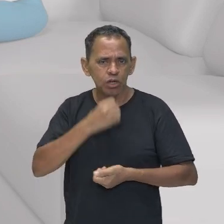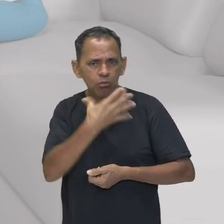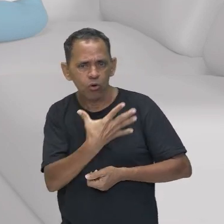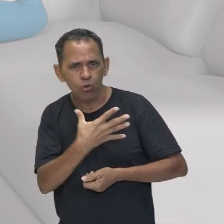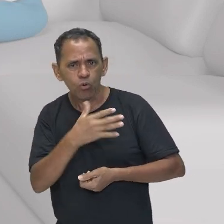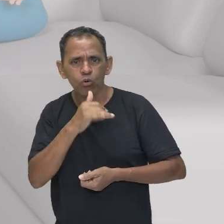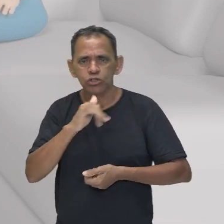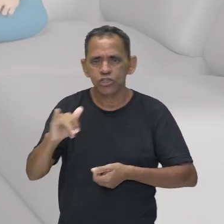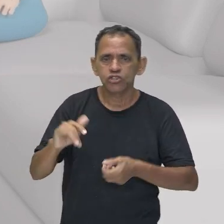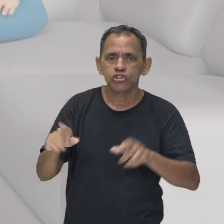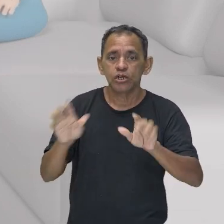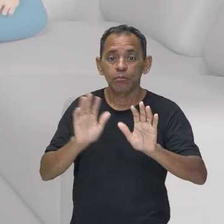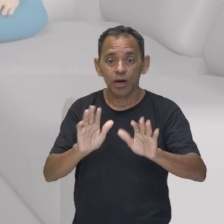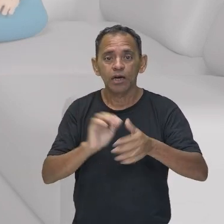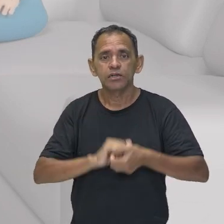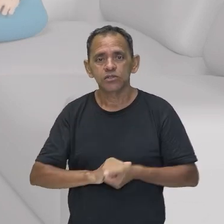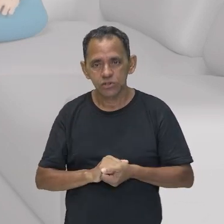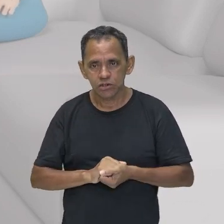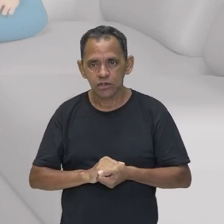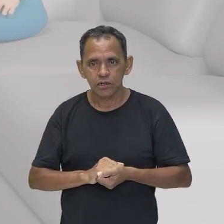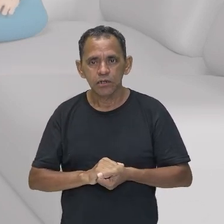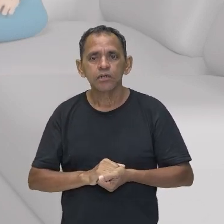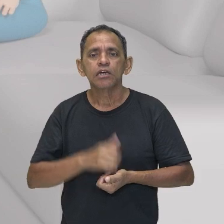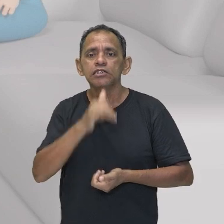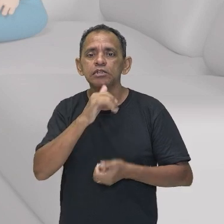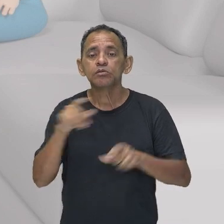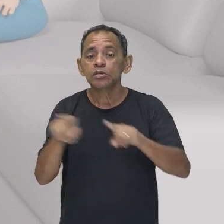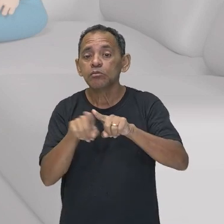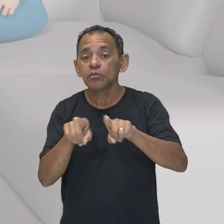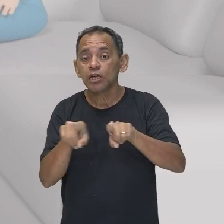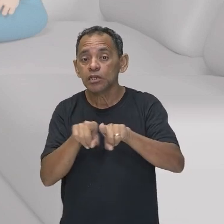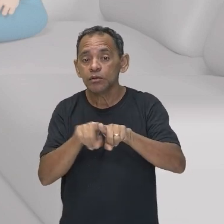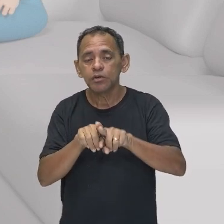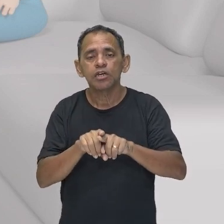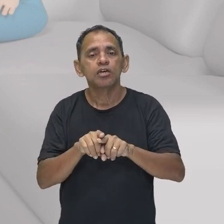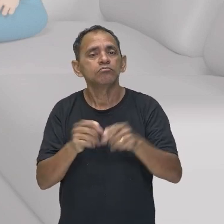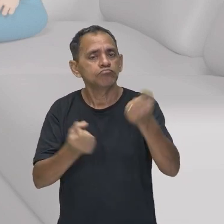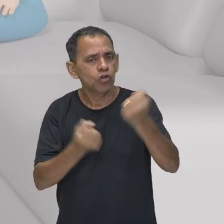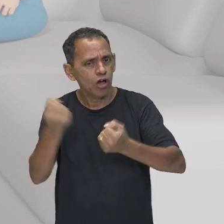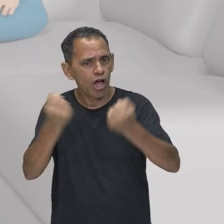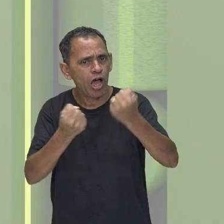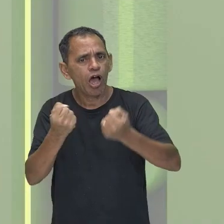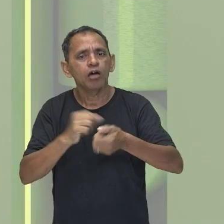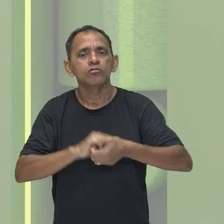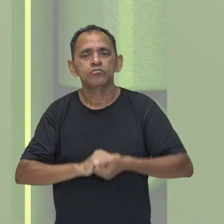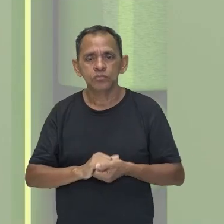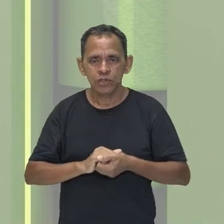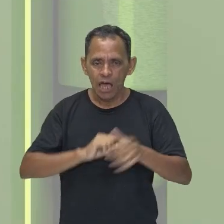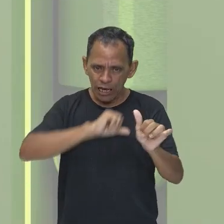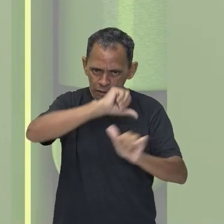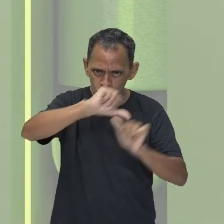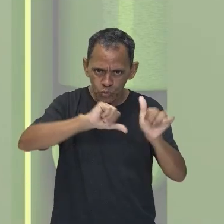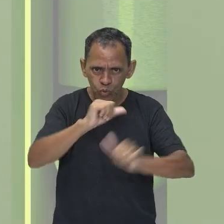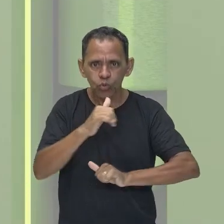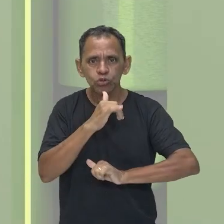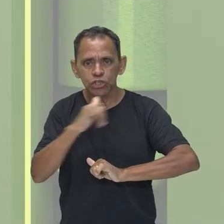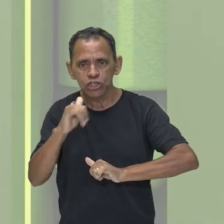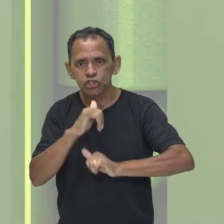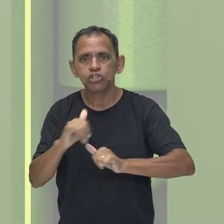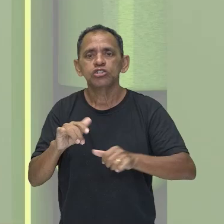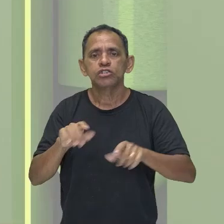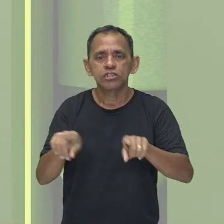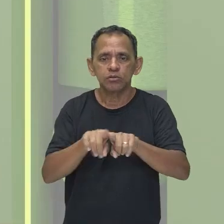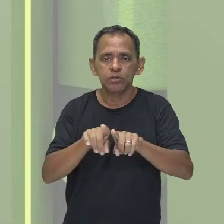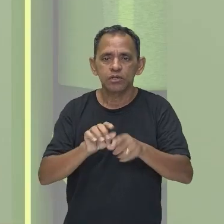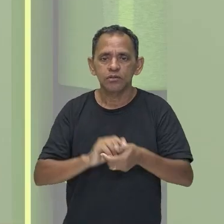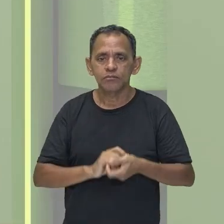que se perde para o ambiente. Ainda assim, ela não deixa de existir, apenas se transforma. Quanta energia nessa aula, né,